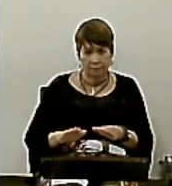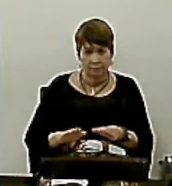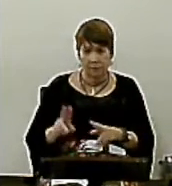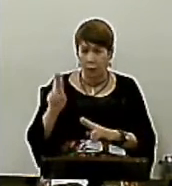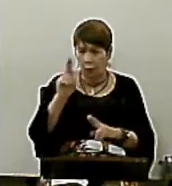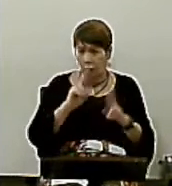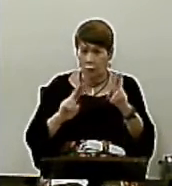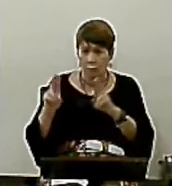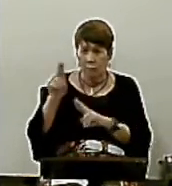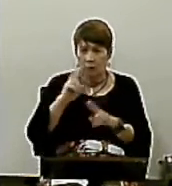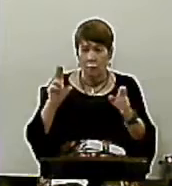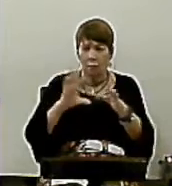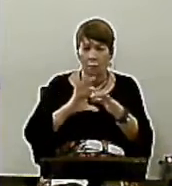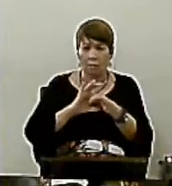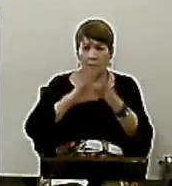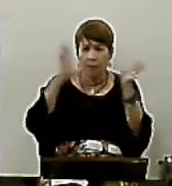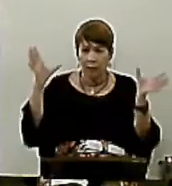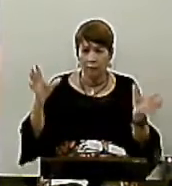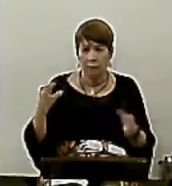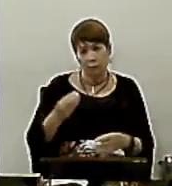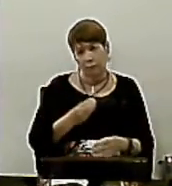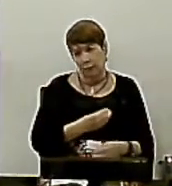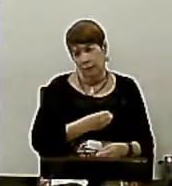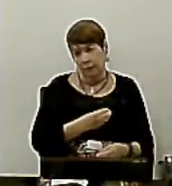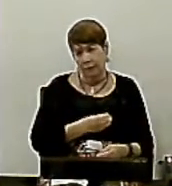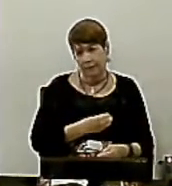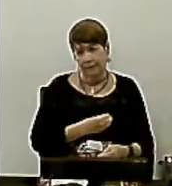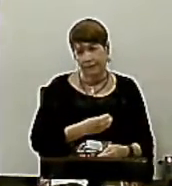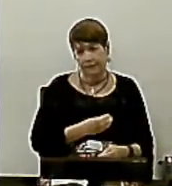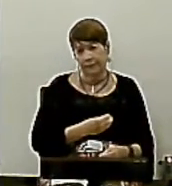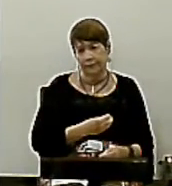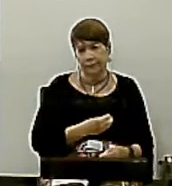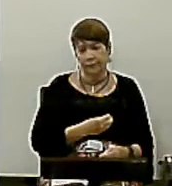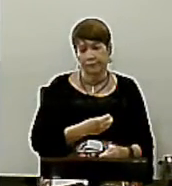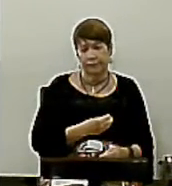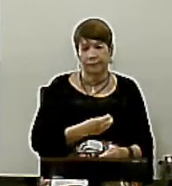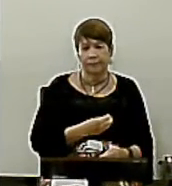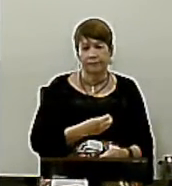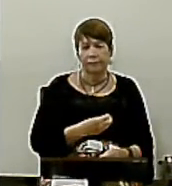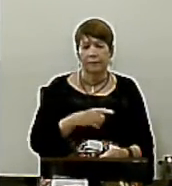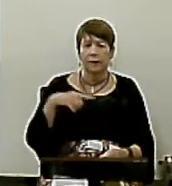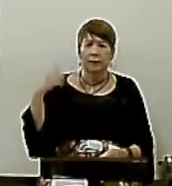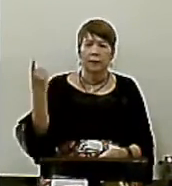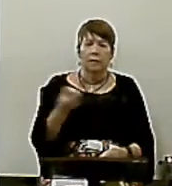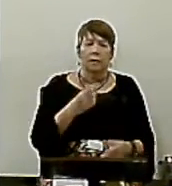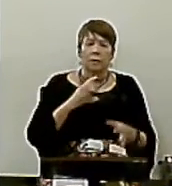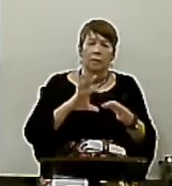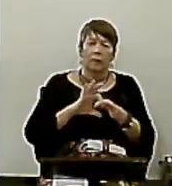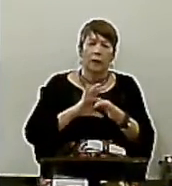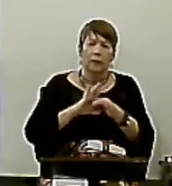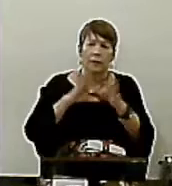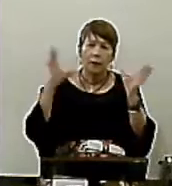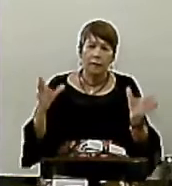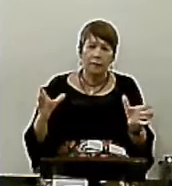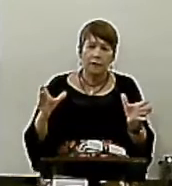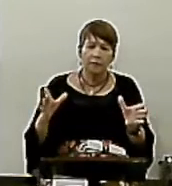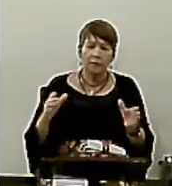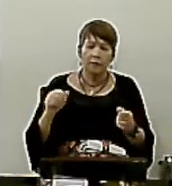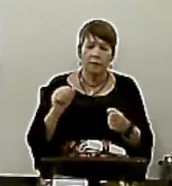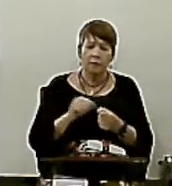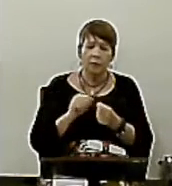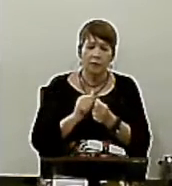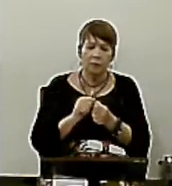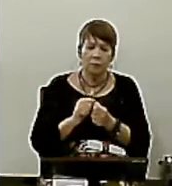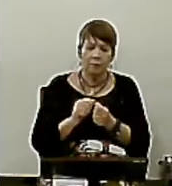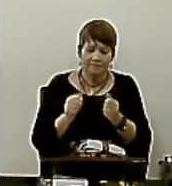Mas não é liberdade Para pecar Nossa liberdade Nos permite Nos achegarmos a Deus E